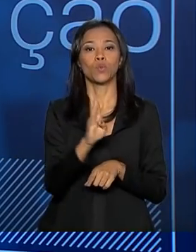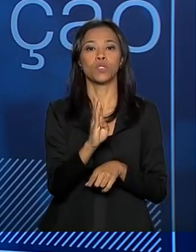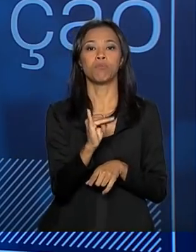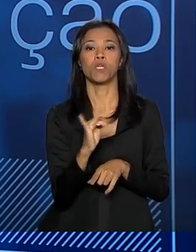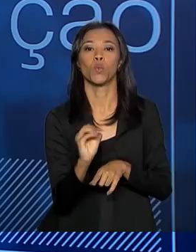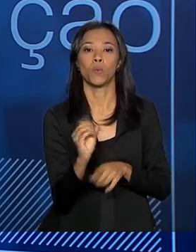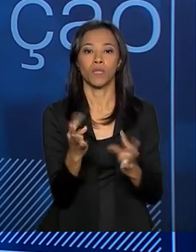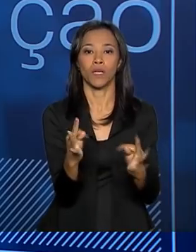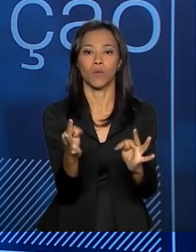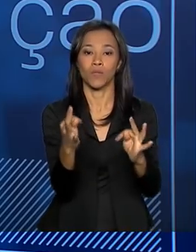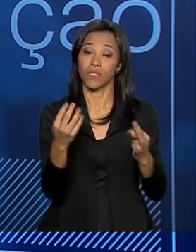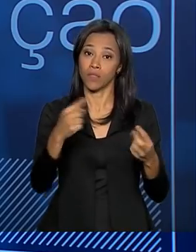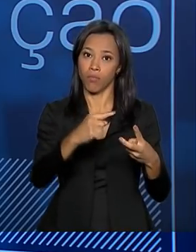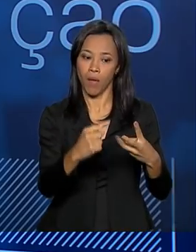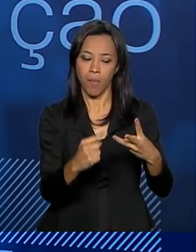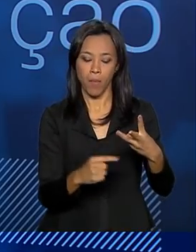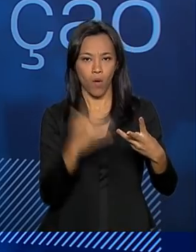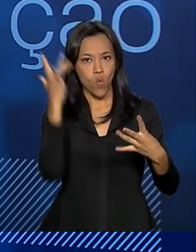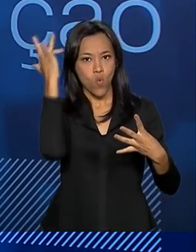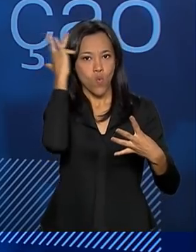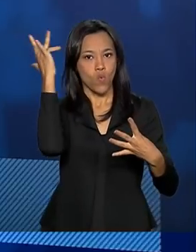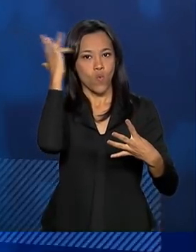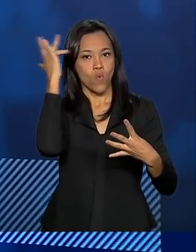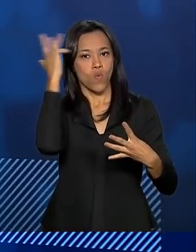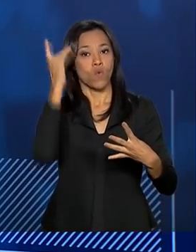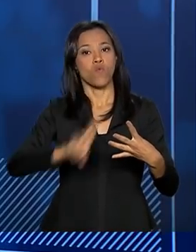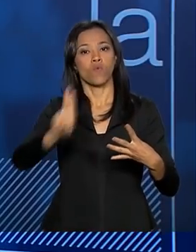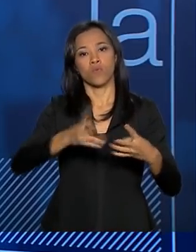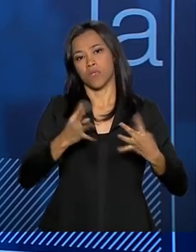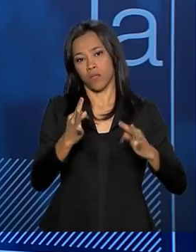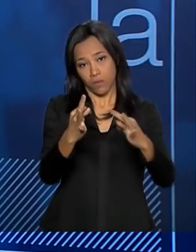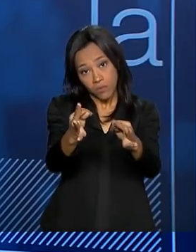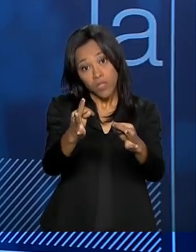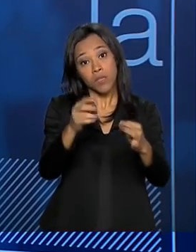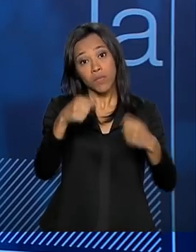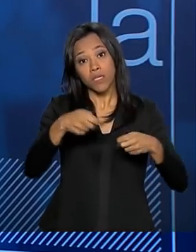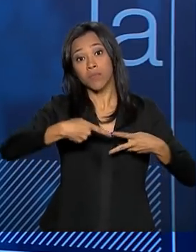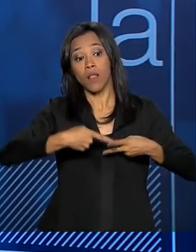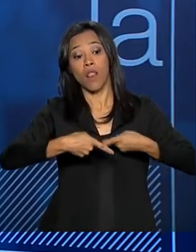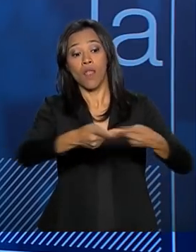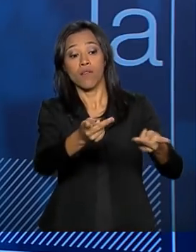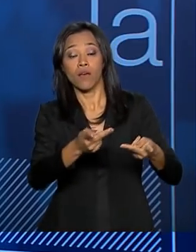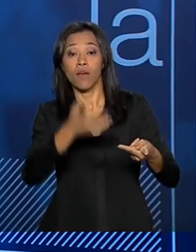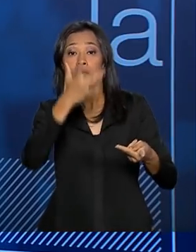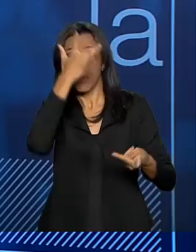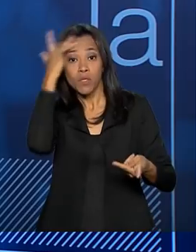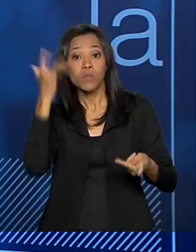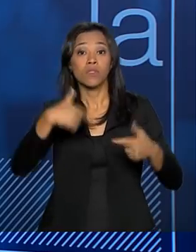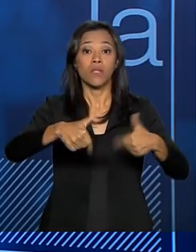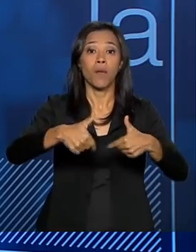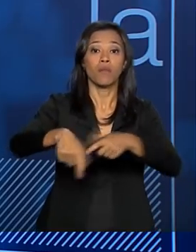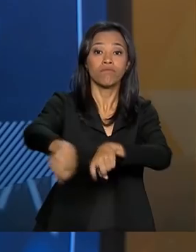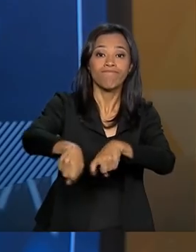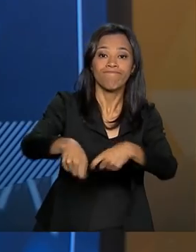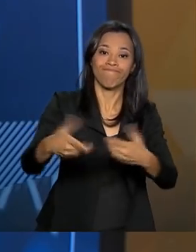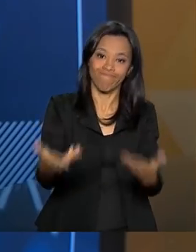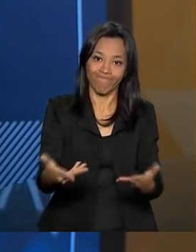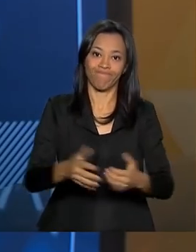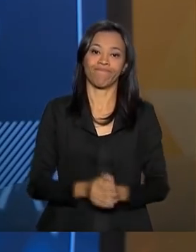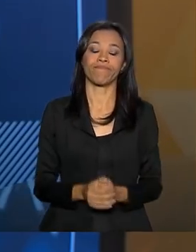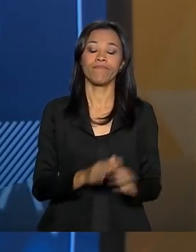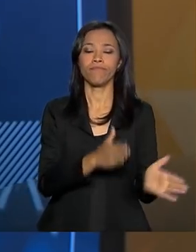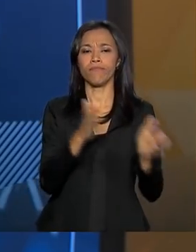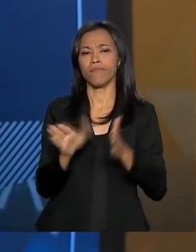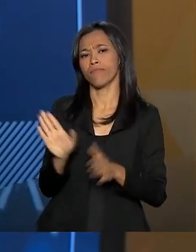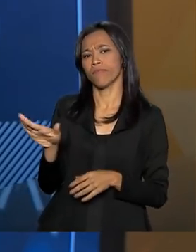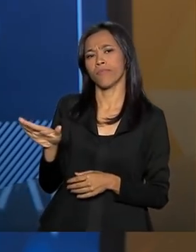enfim, são coisas sofisticadas que nós temos que trazer a maior parte dos produtores rurais brasileiros para esse mundo. E nesse